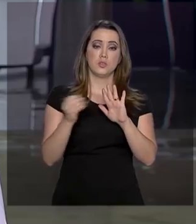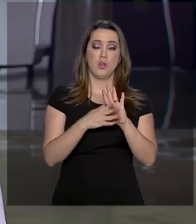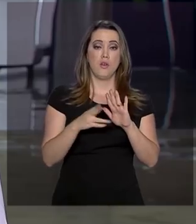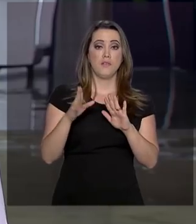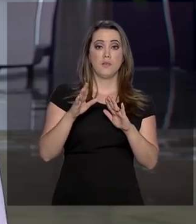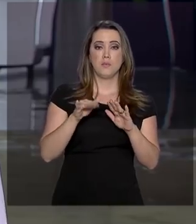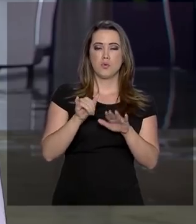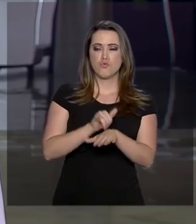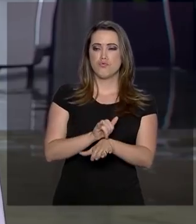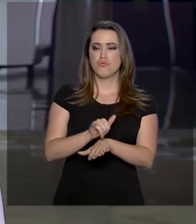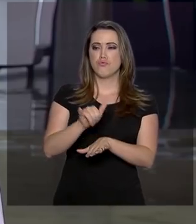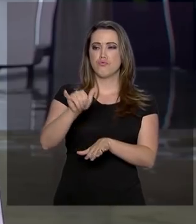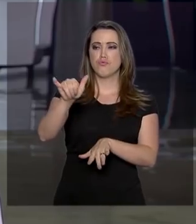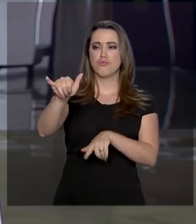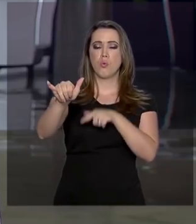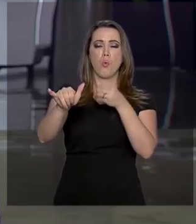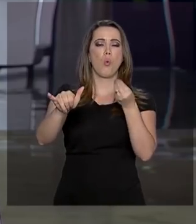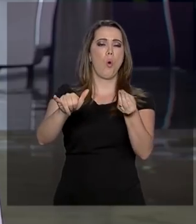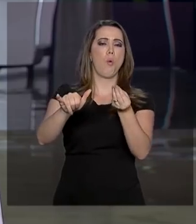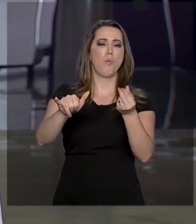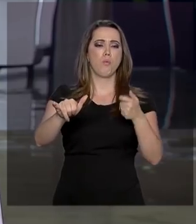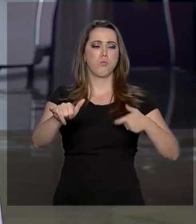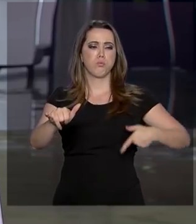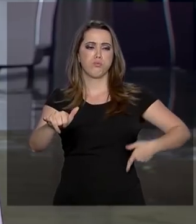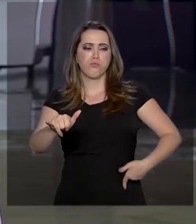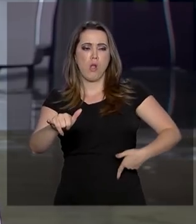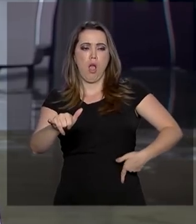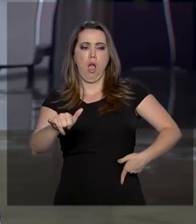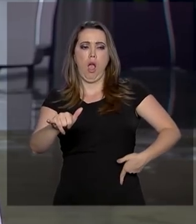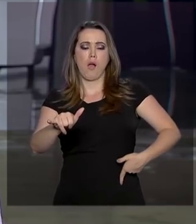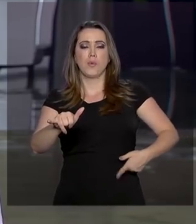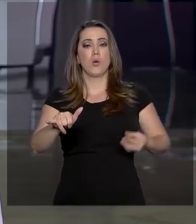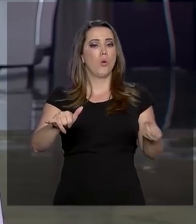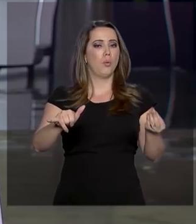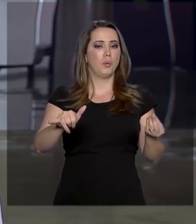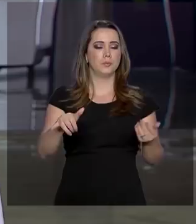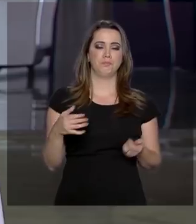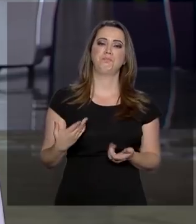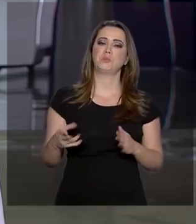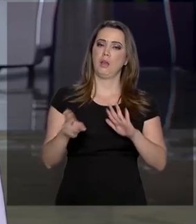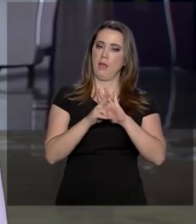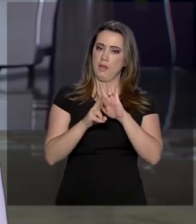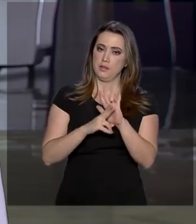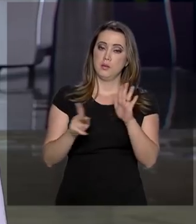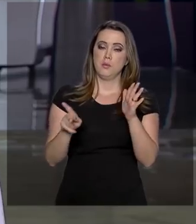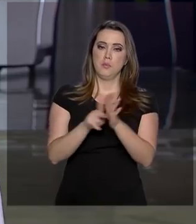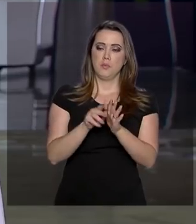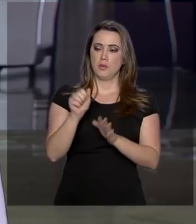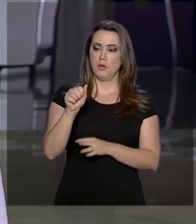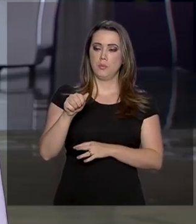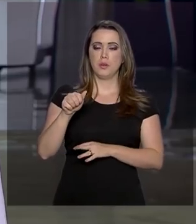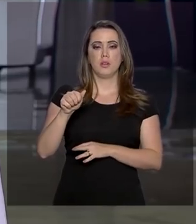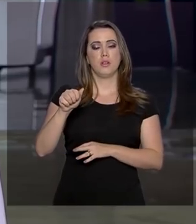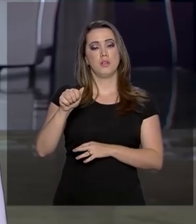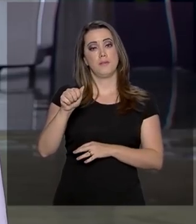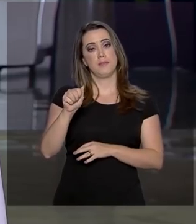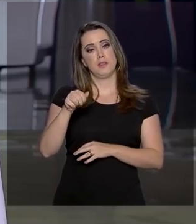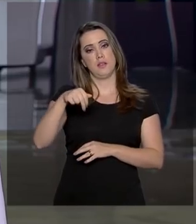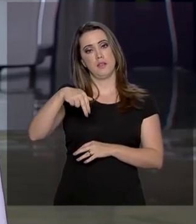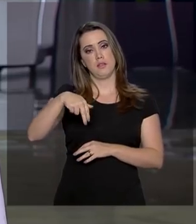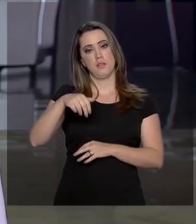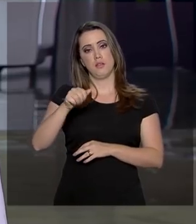vão continuar sob a responsabilidade da Agência Nacional de Aviação Civil, a ANAC, e não mais sob a